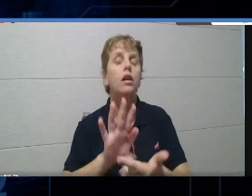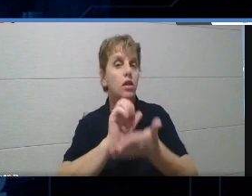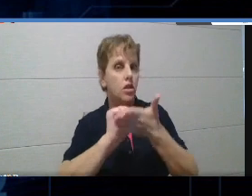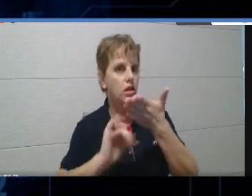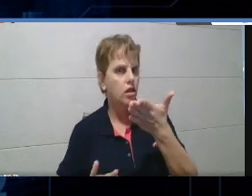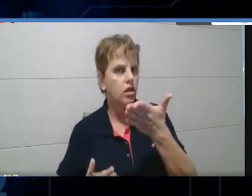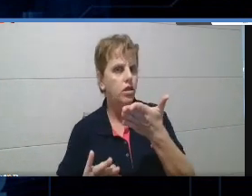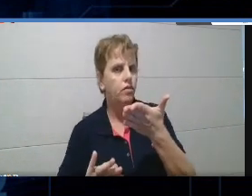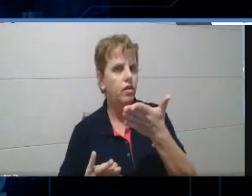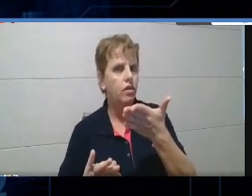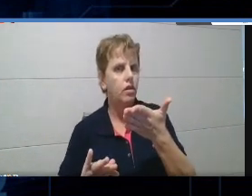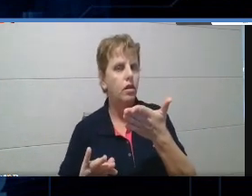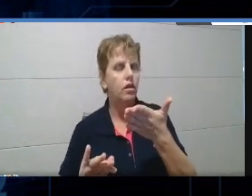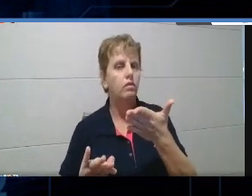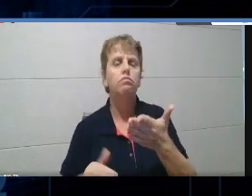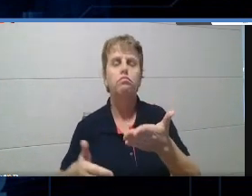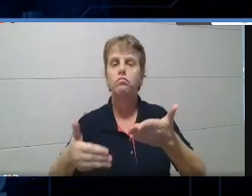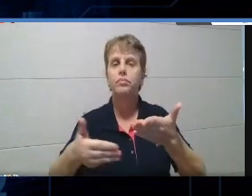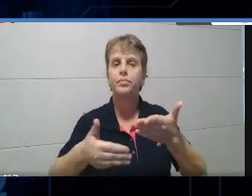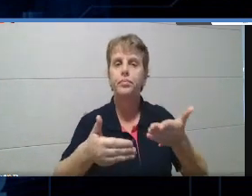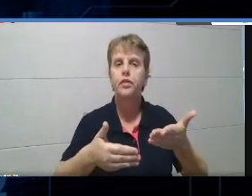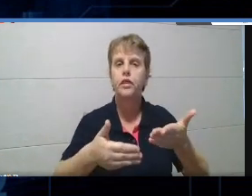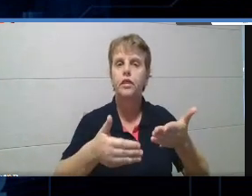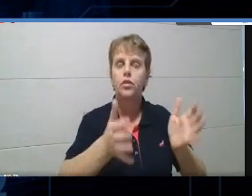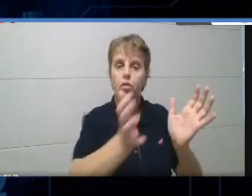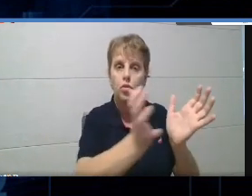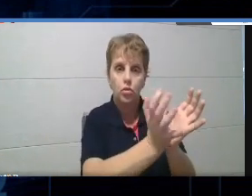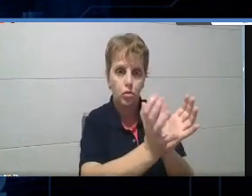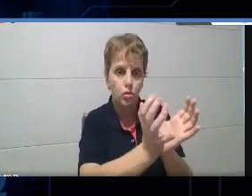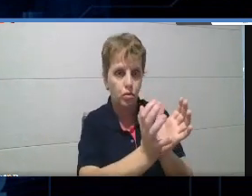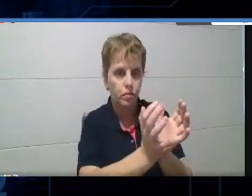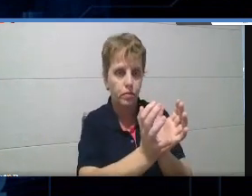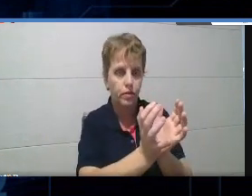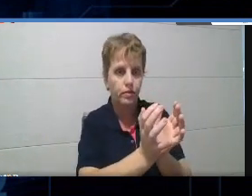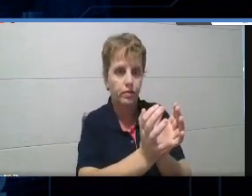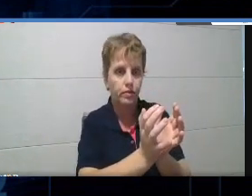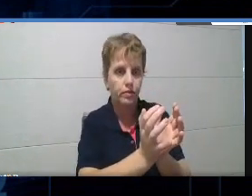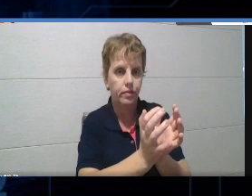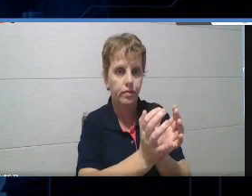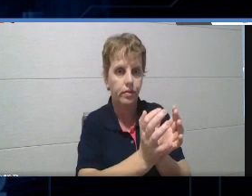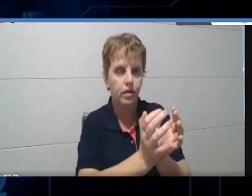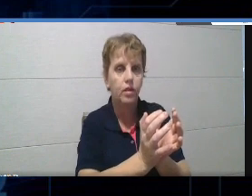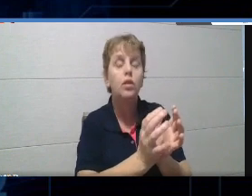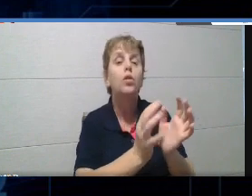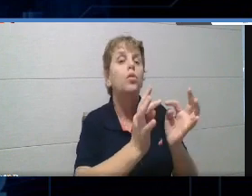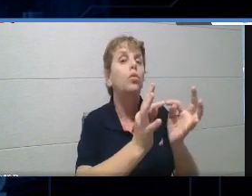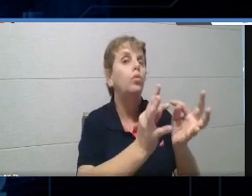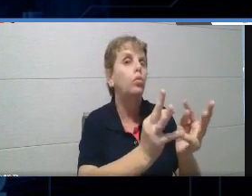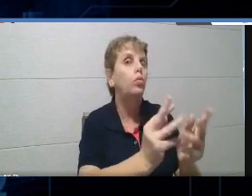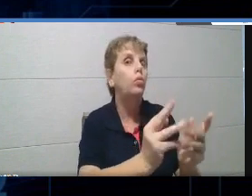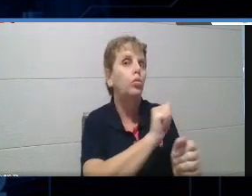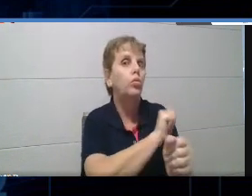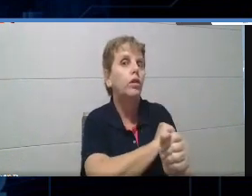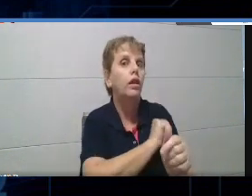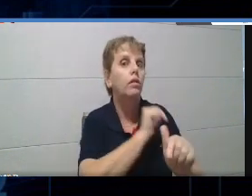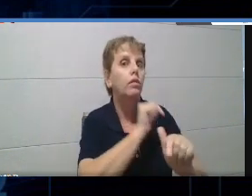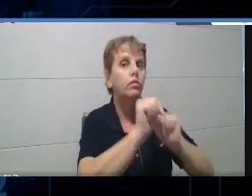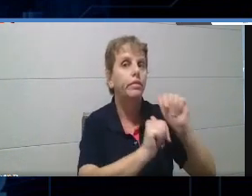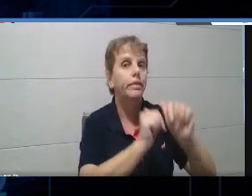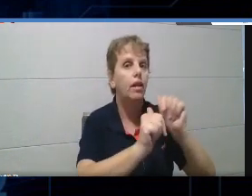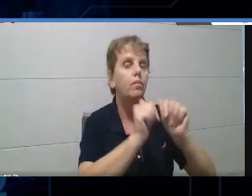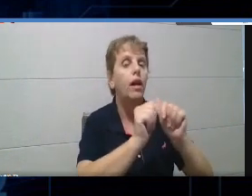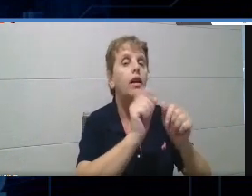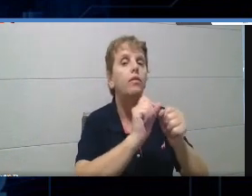colaborativa, ela é aquilo em que todos constroem a mesma atividade.